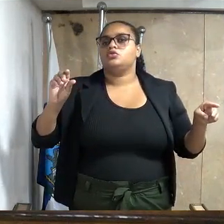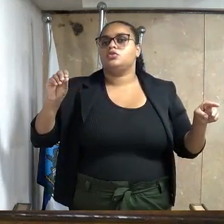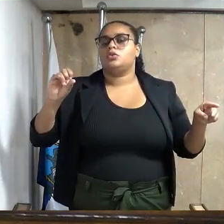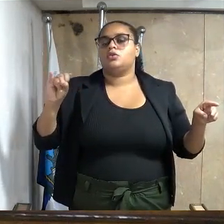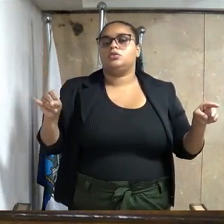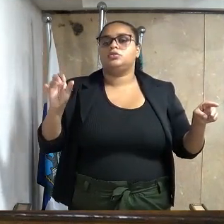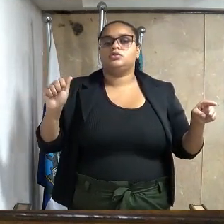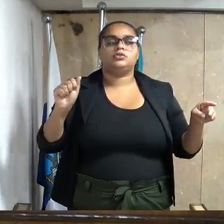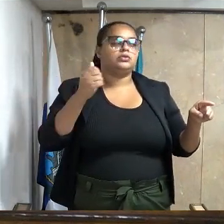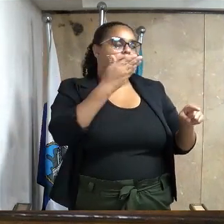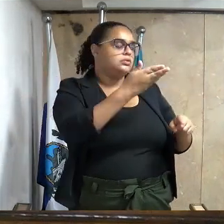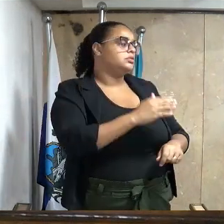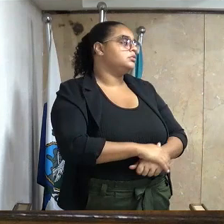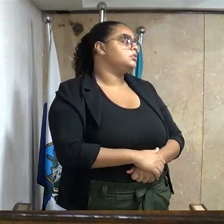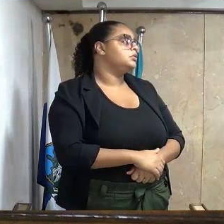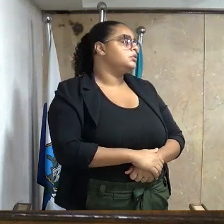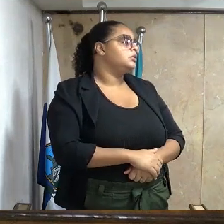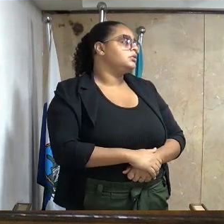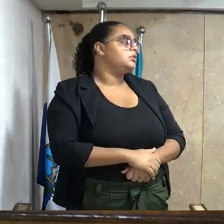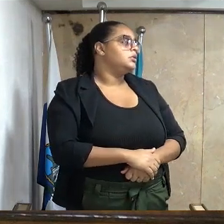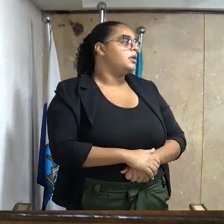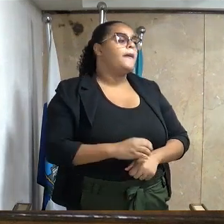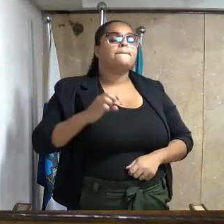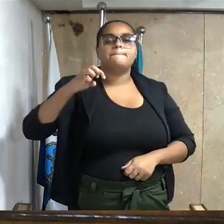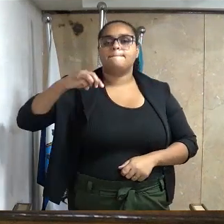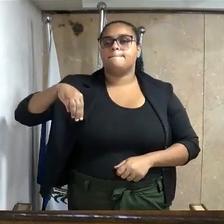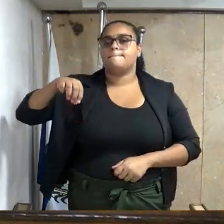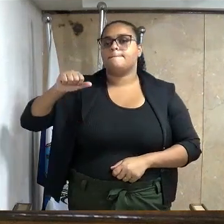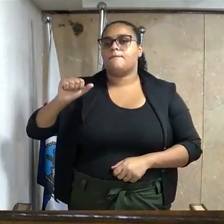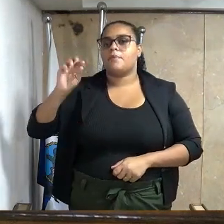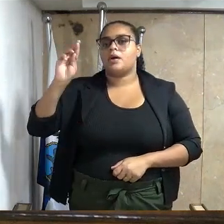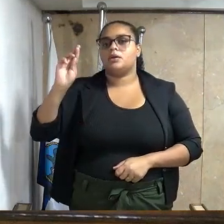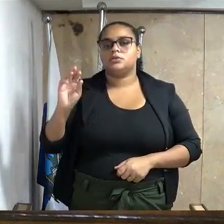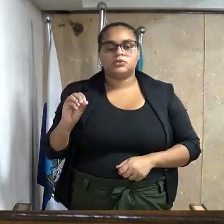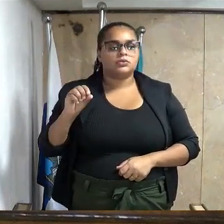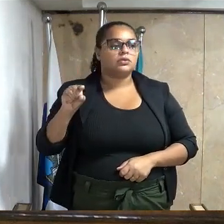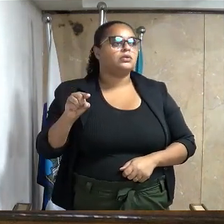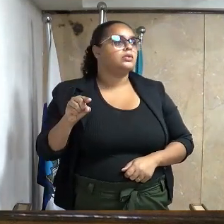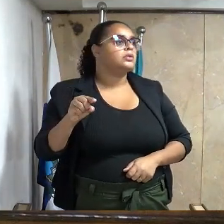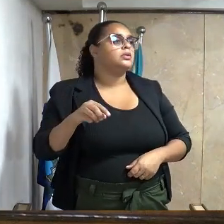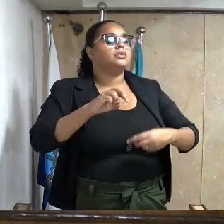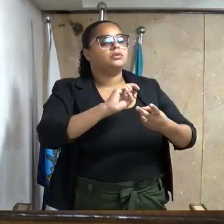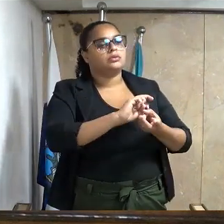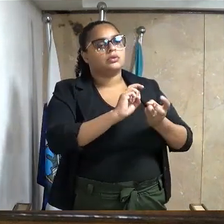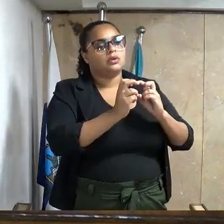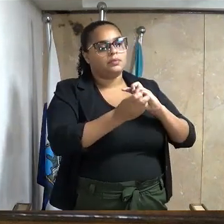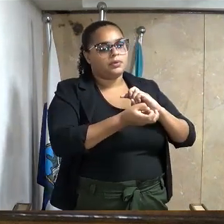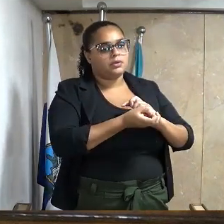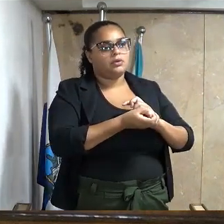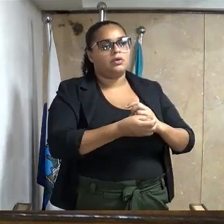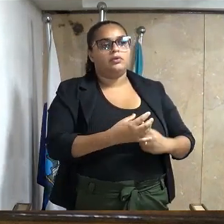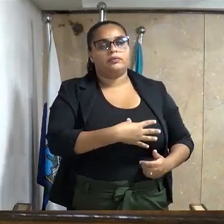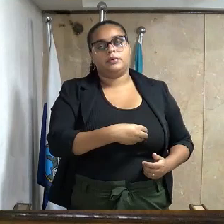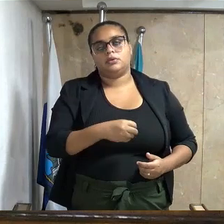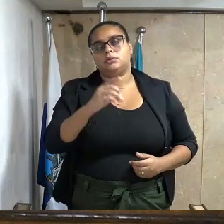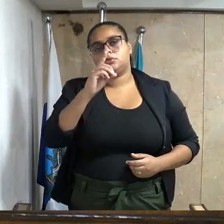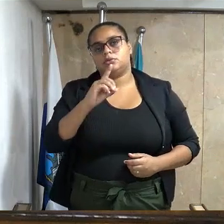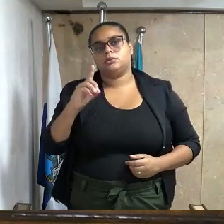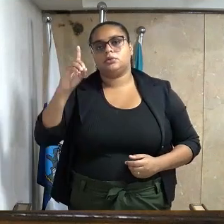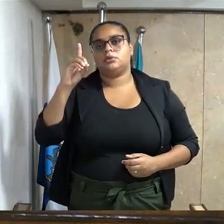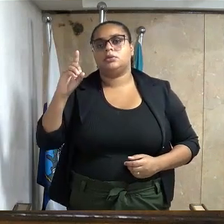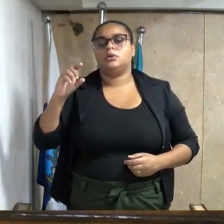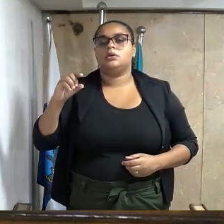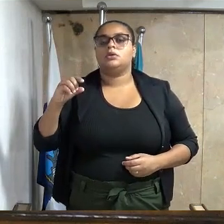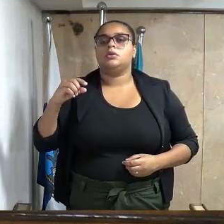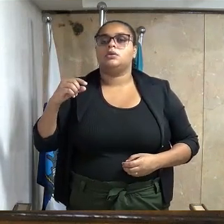Pereira, mestre Jorge Pantera, Associação de Capoeira Filho de Deus, Sara Coruna,